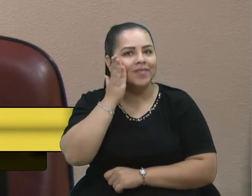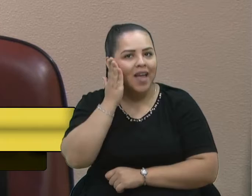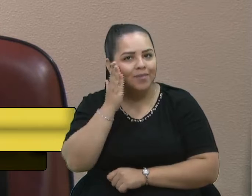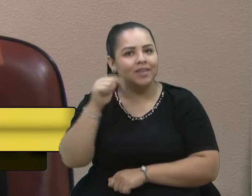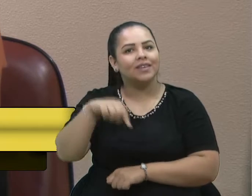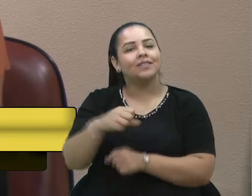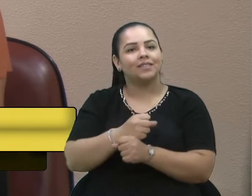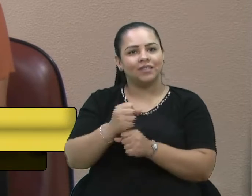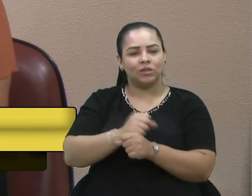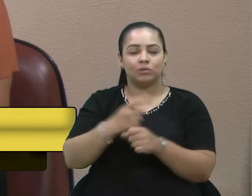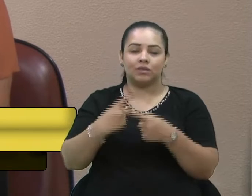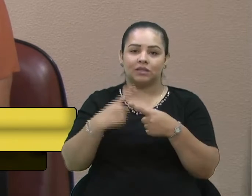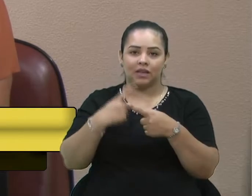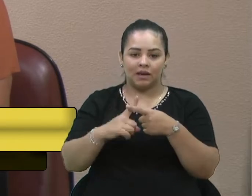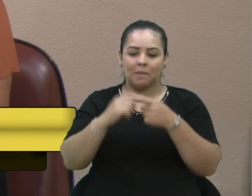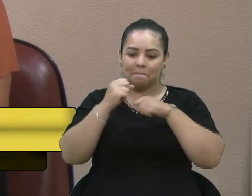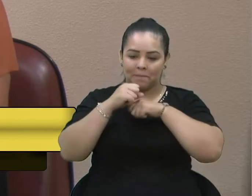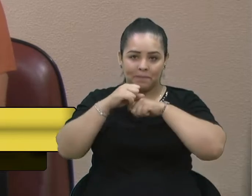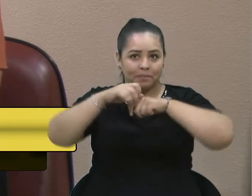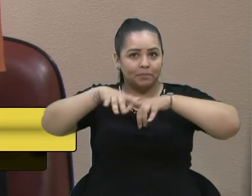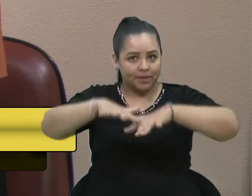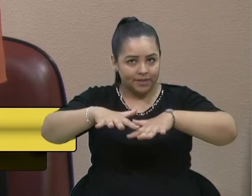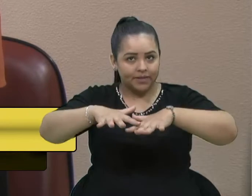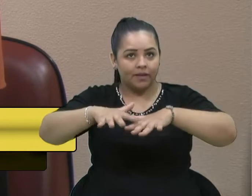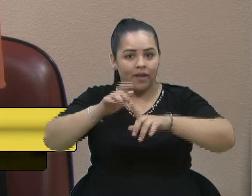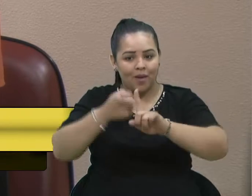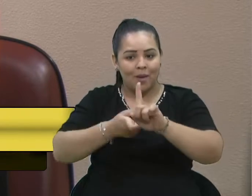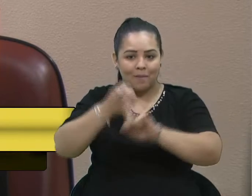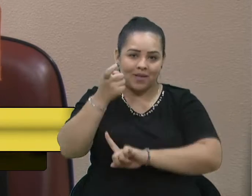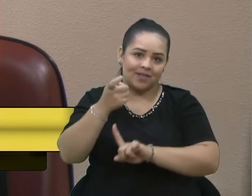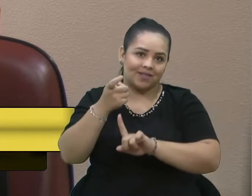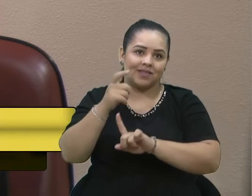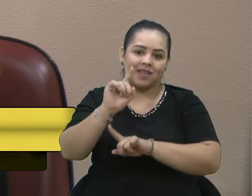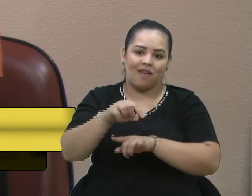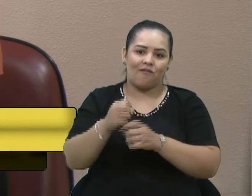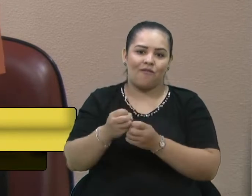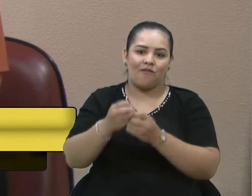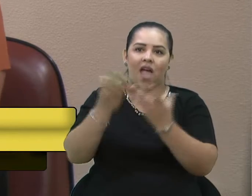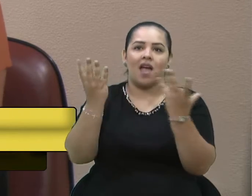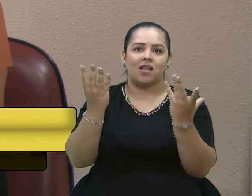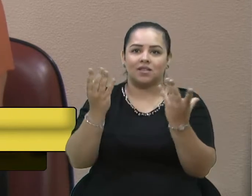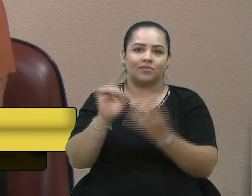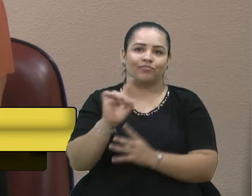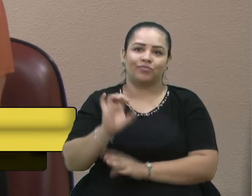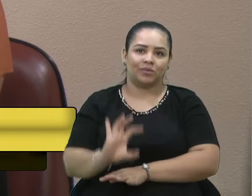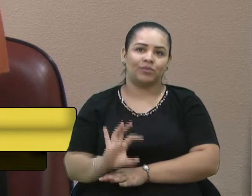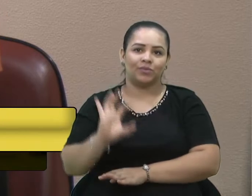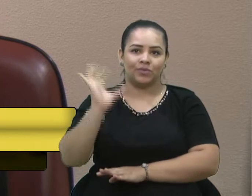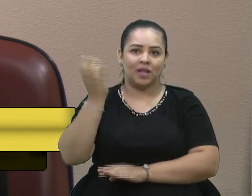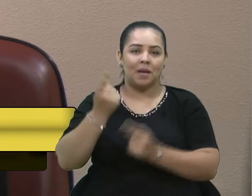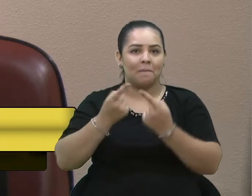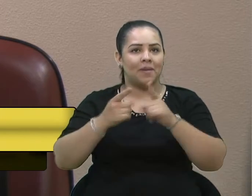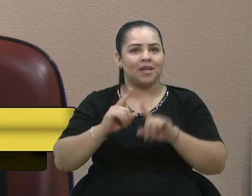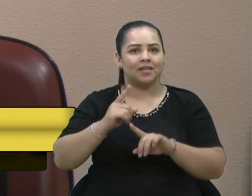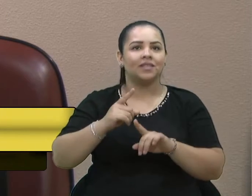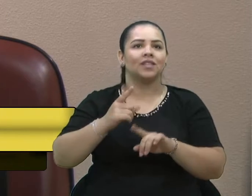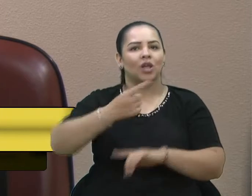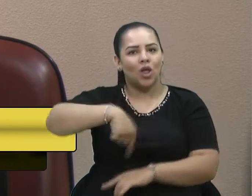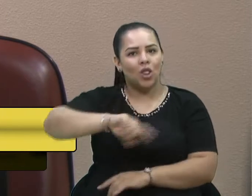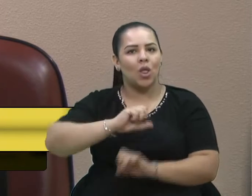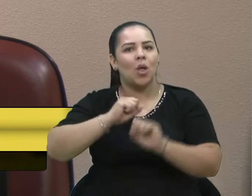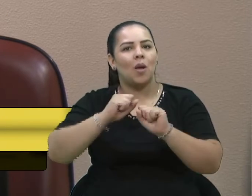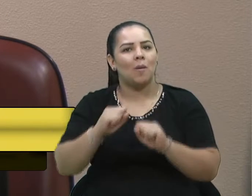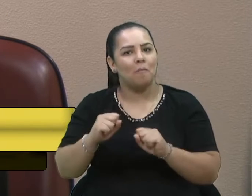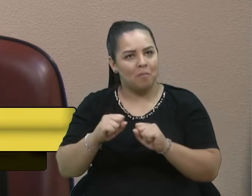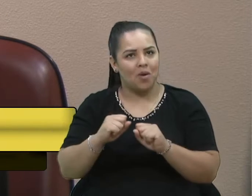pela questão da pandemia, o mês que seria de festa não será dessa forma, mas que possa ser celebrado, porque nós não